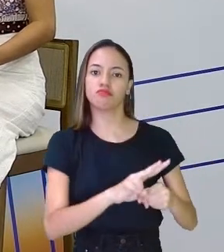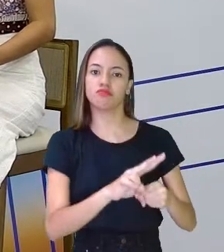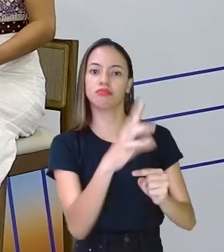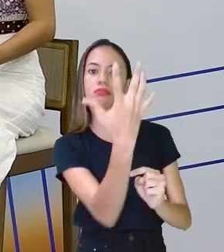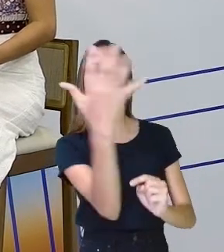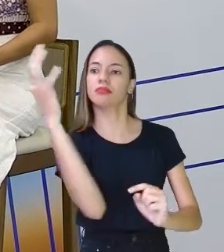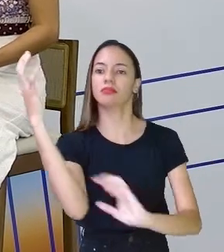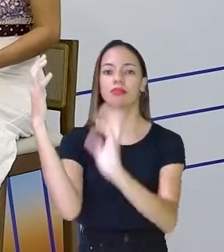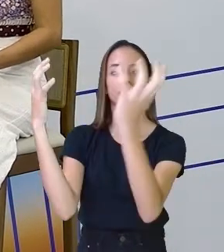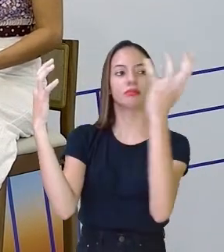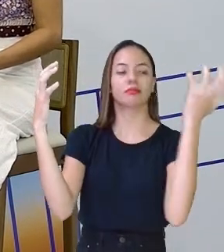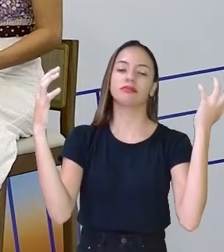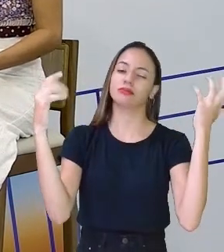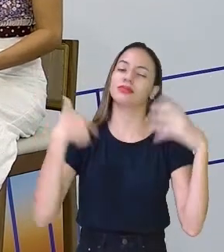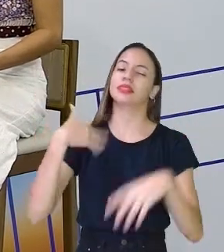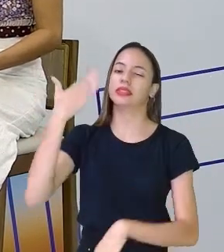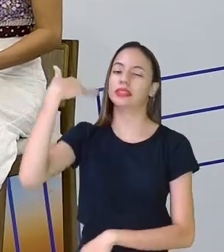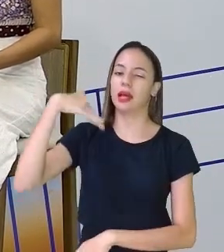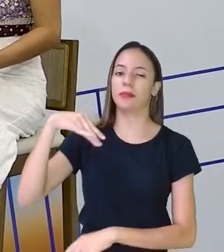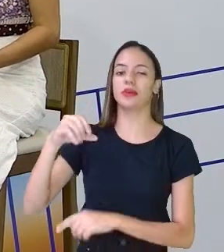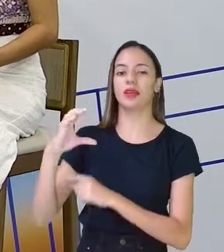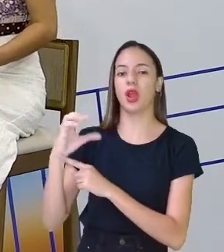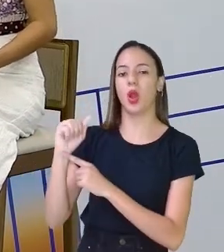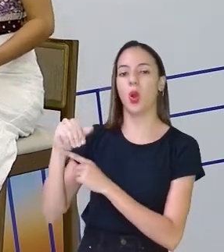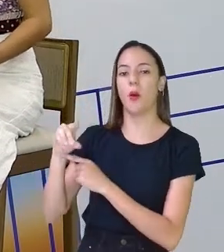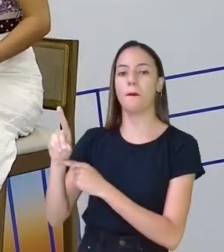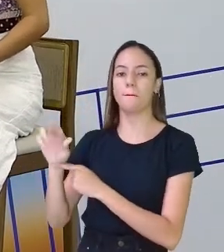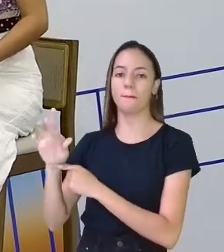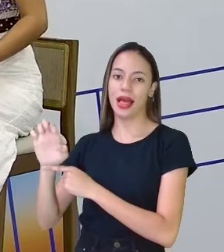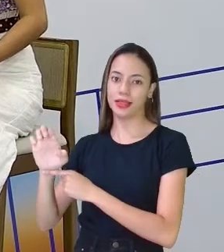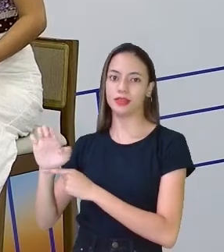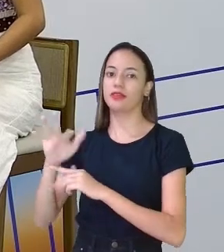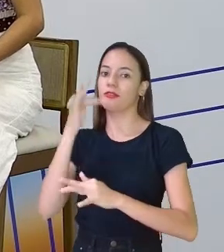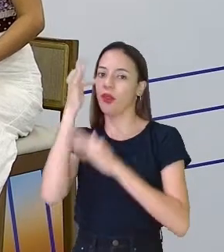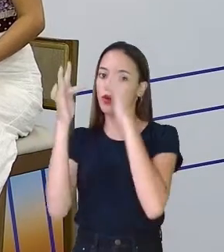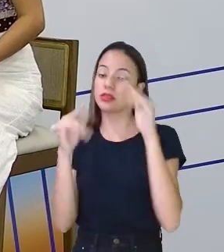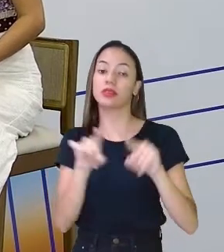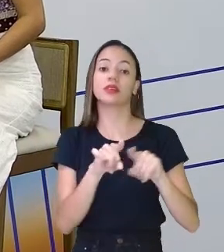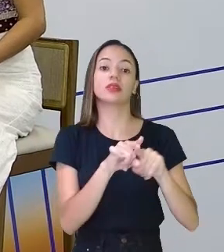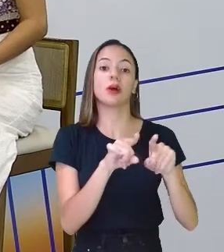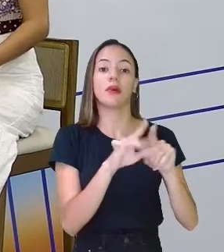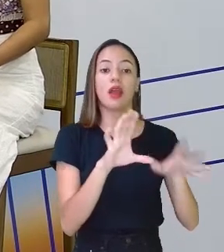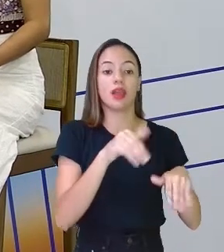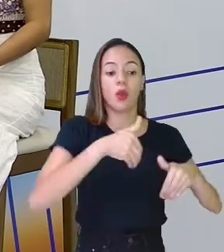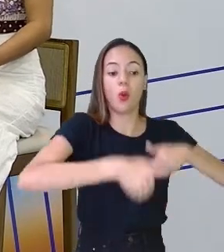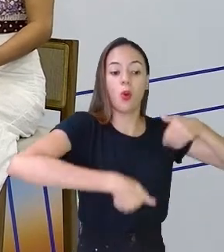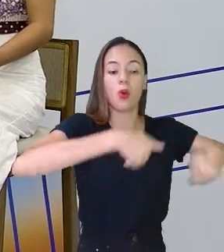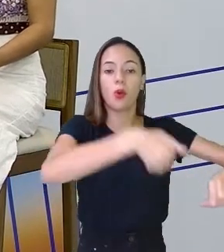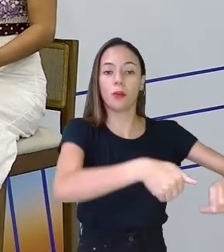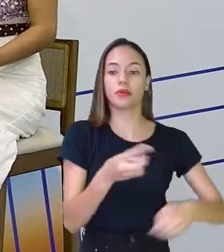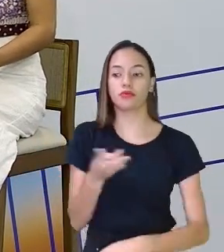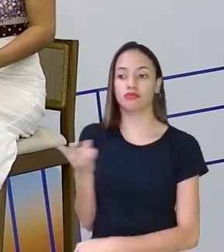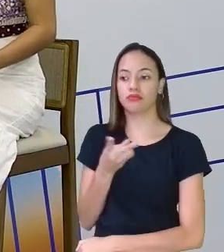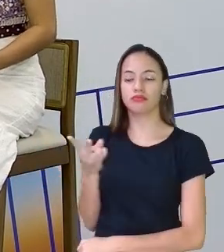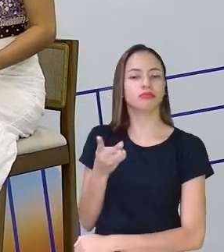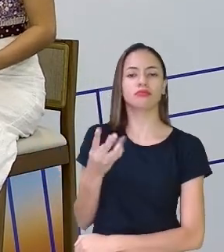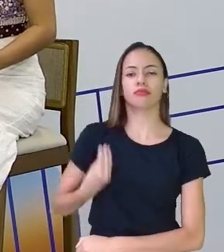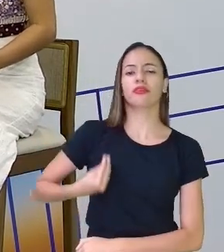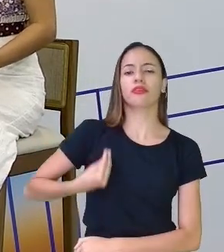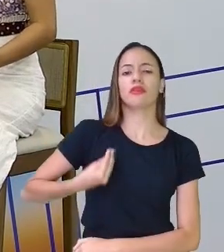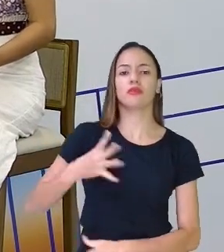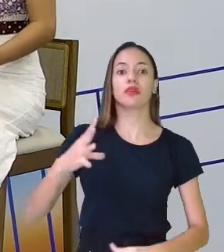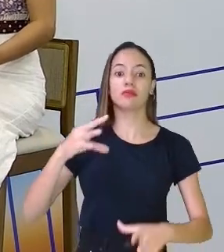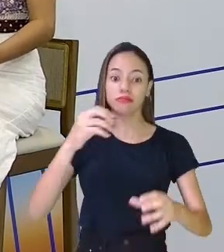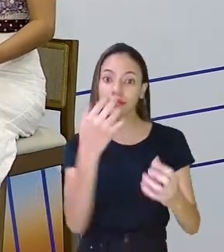natureza. A gente sabe que tanto a comadre Florzinha quanto a Curupira, elas ficam lá nas matas,